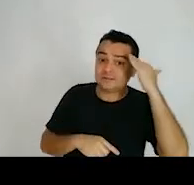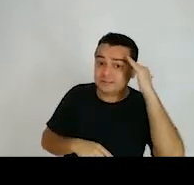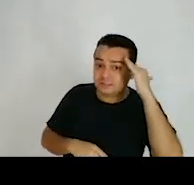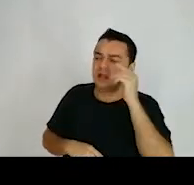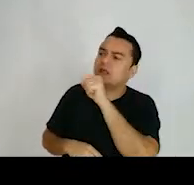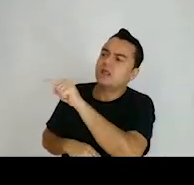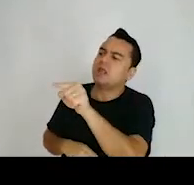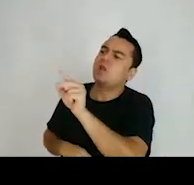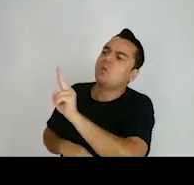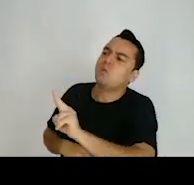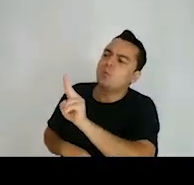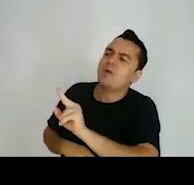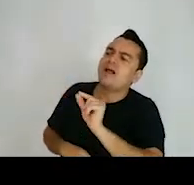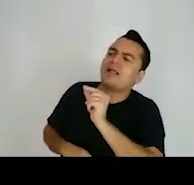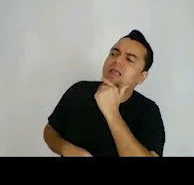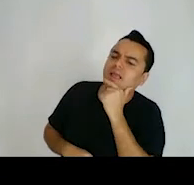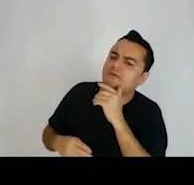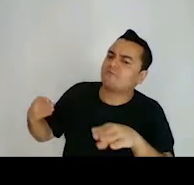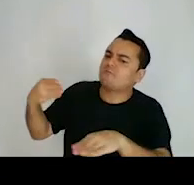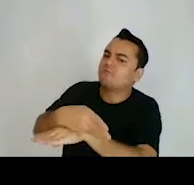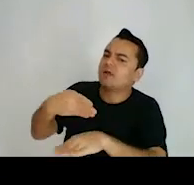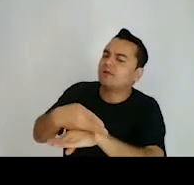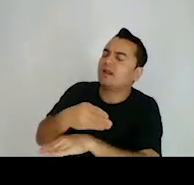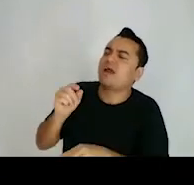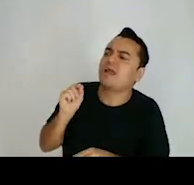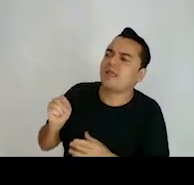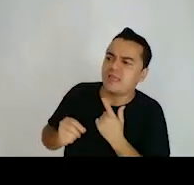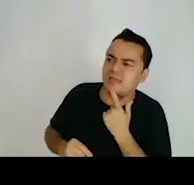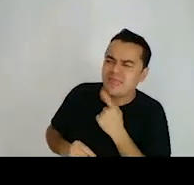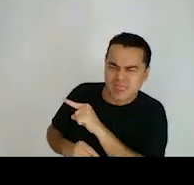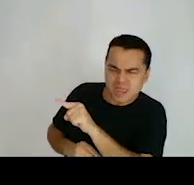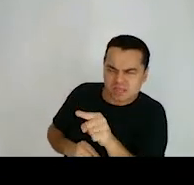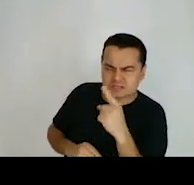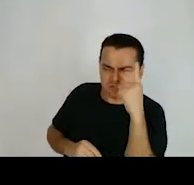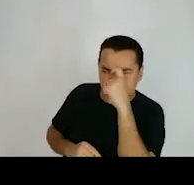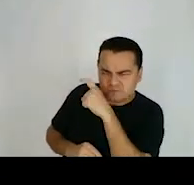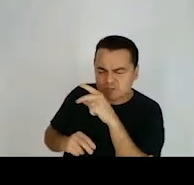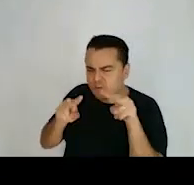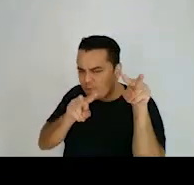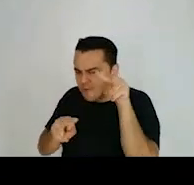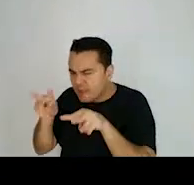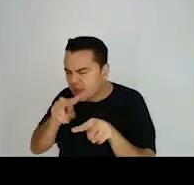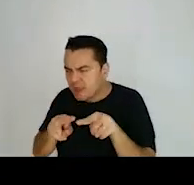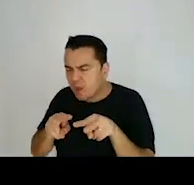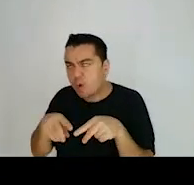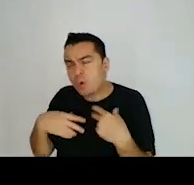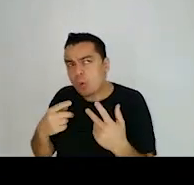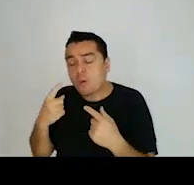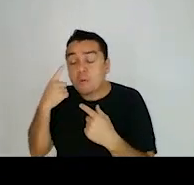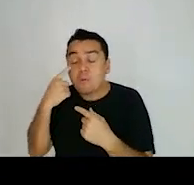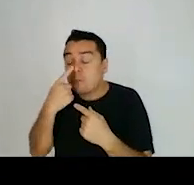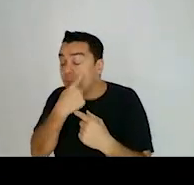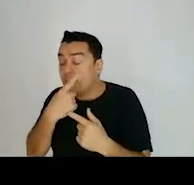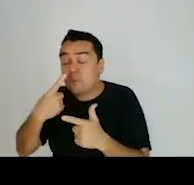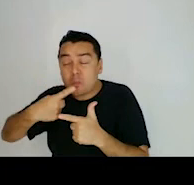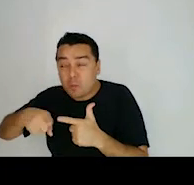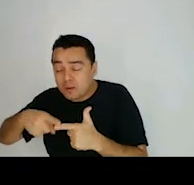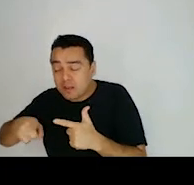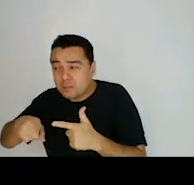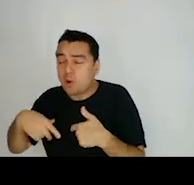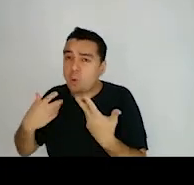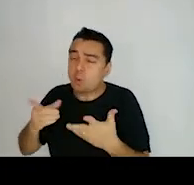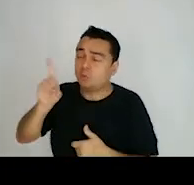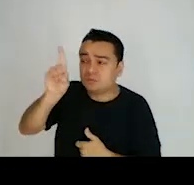usando ele. Essas pessoas, elas têm alguma dificuldade de visão? Elas têm alguma limitação física?